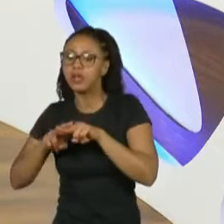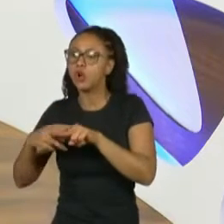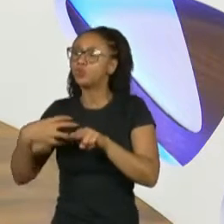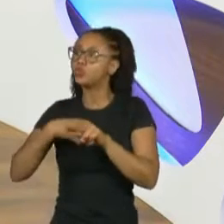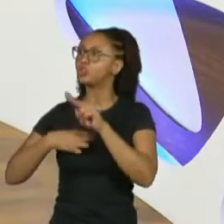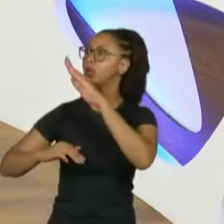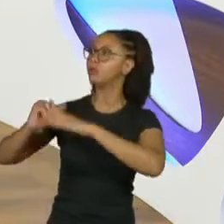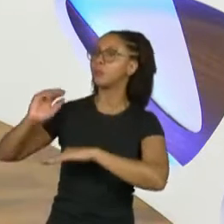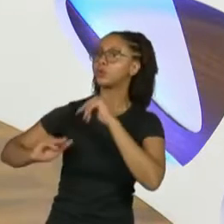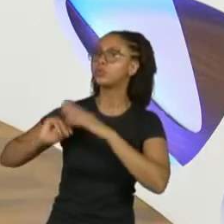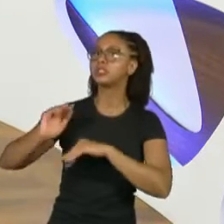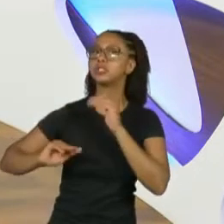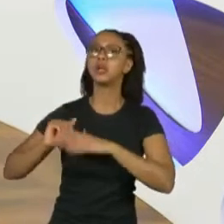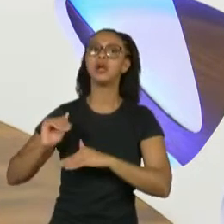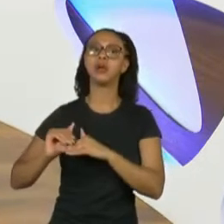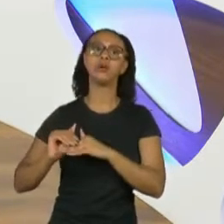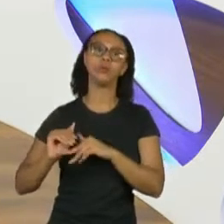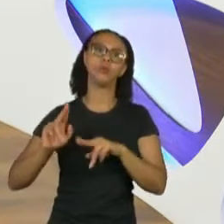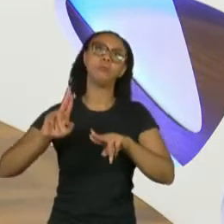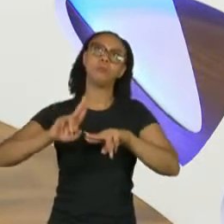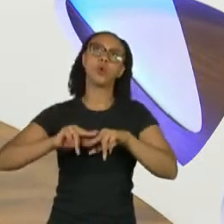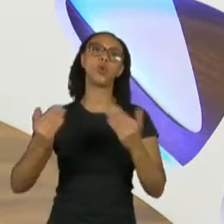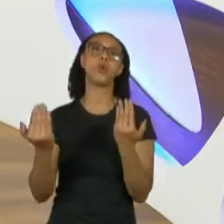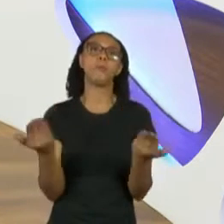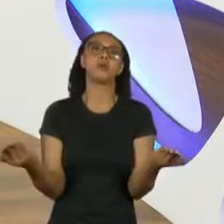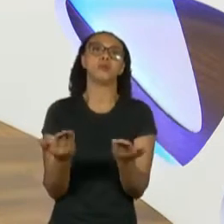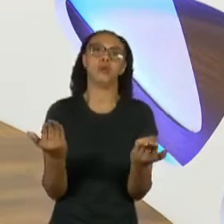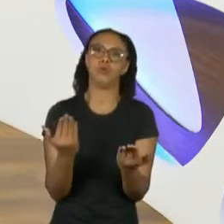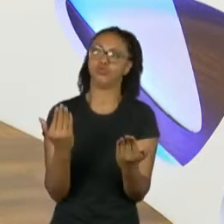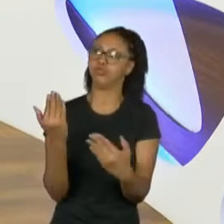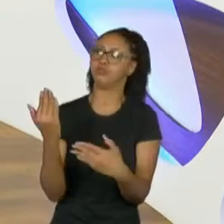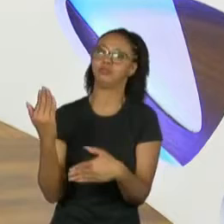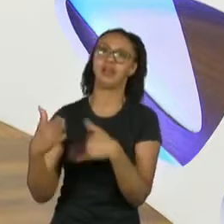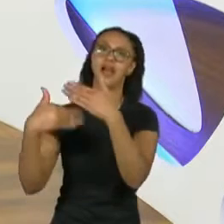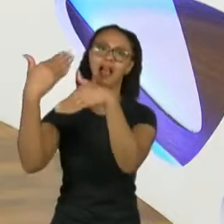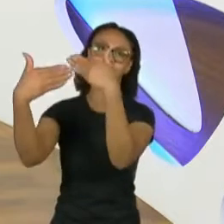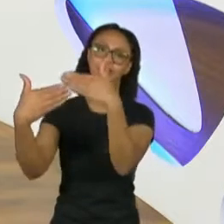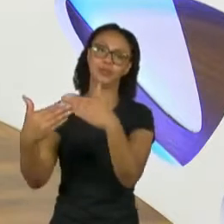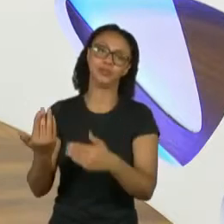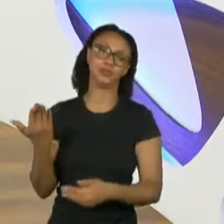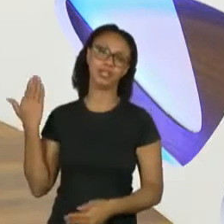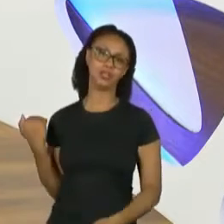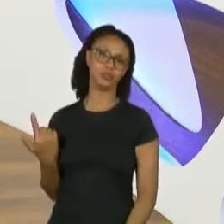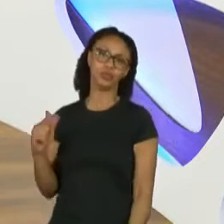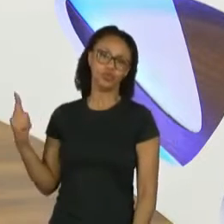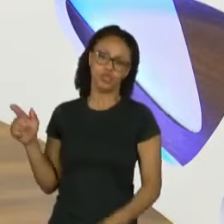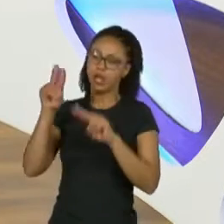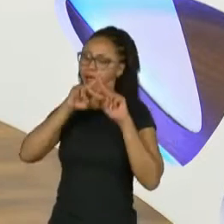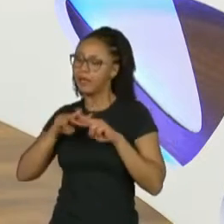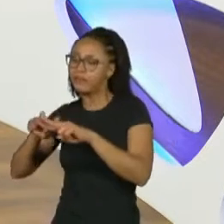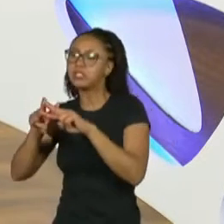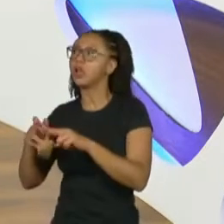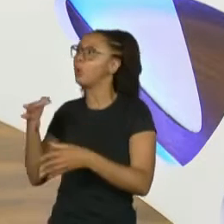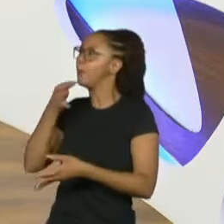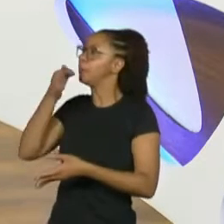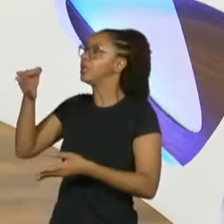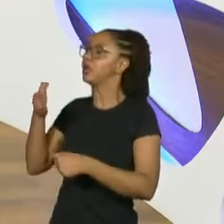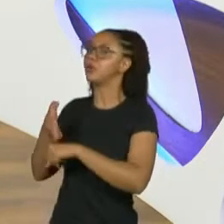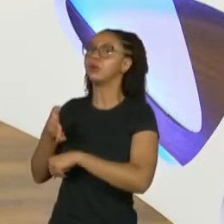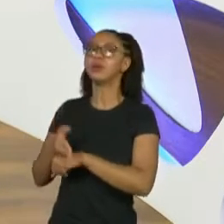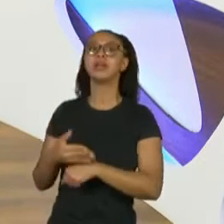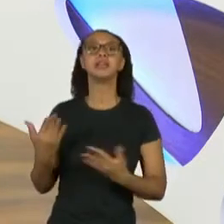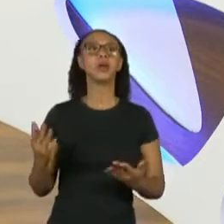das produções, com alguns avanços hoje, né? Mas não era o momento naquela realidade. Então, qual é a importância de sermos